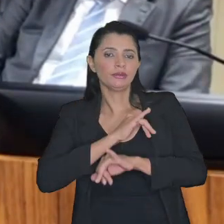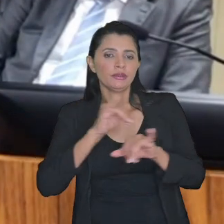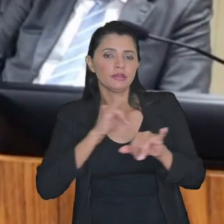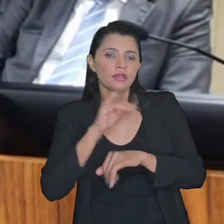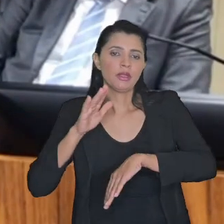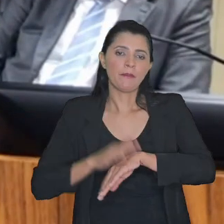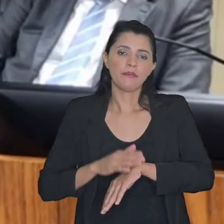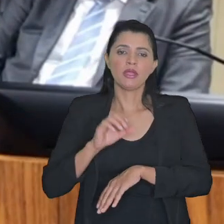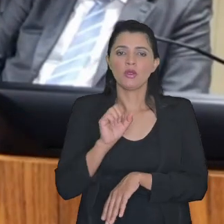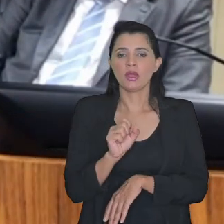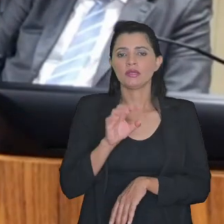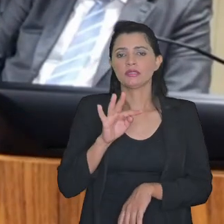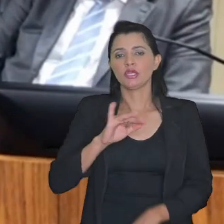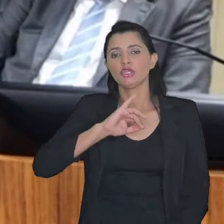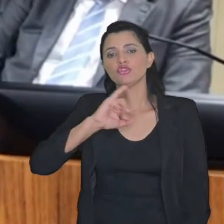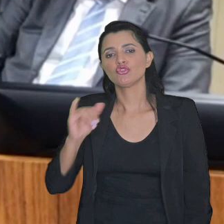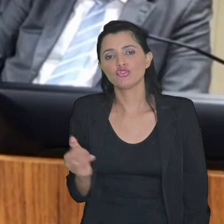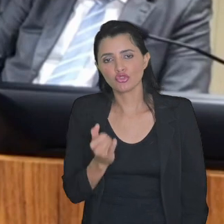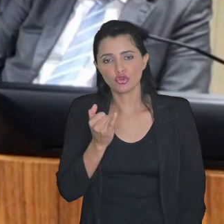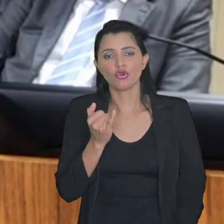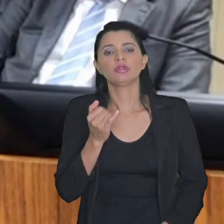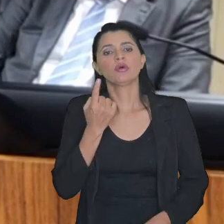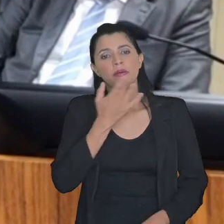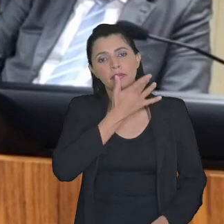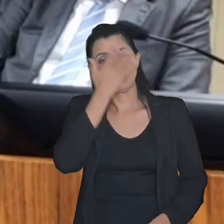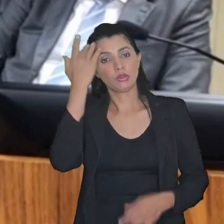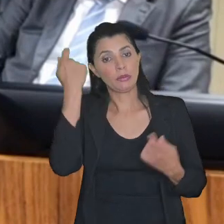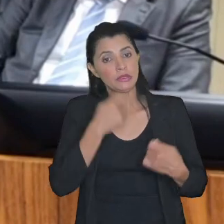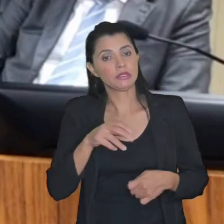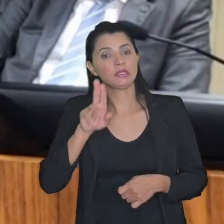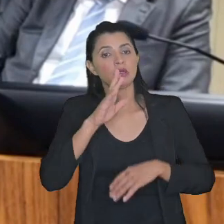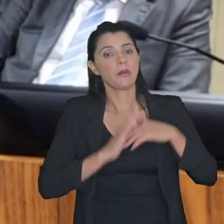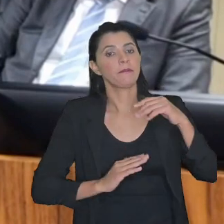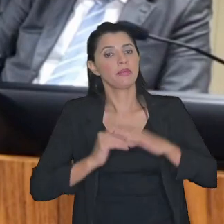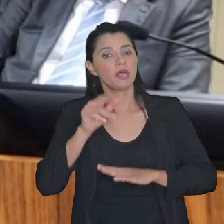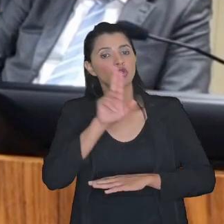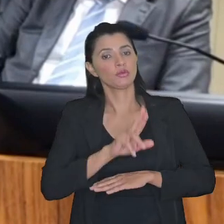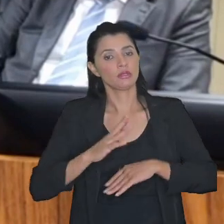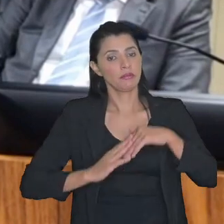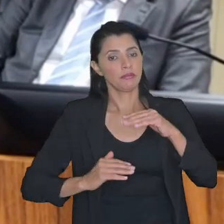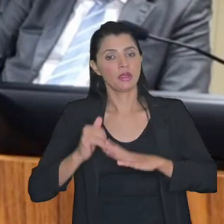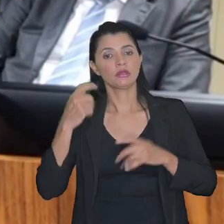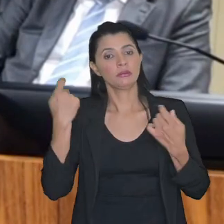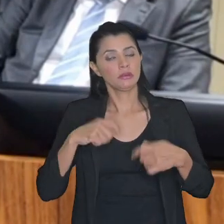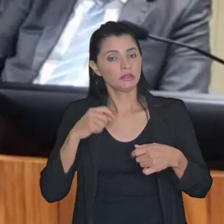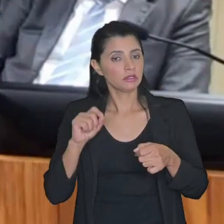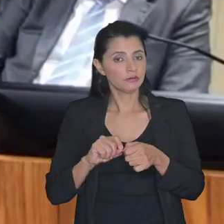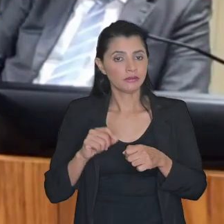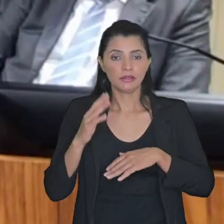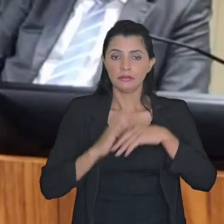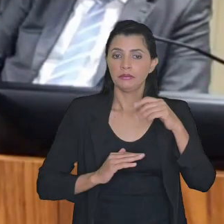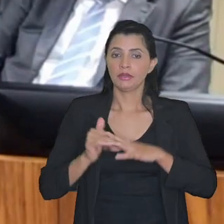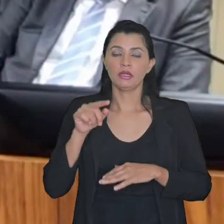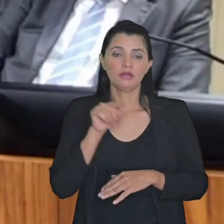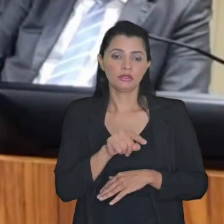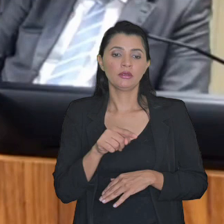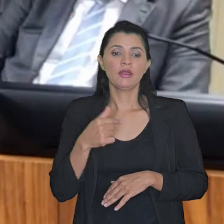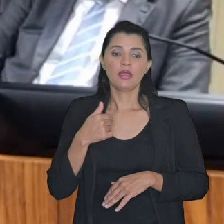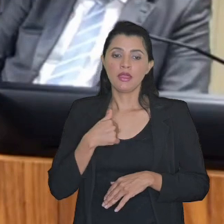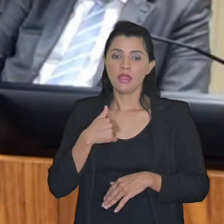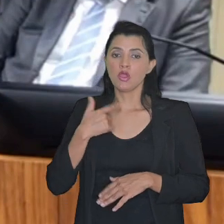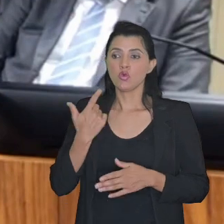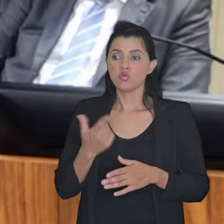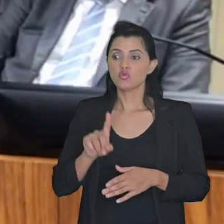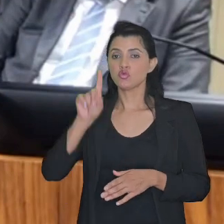enunciadas pelo supremo pelo STJ alguém há de fazer aplicação disso alguém há de fazer liquidação disso eu